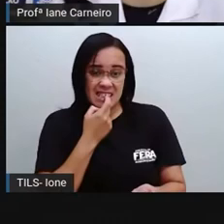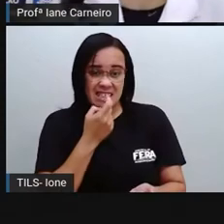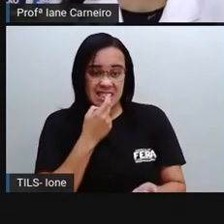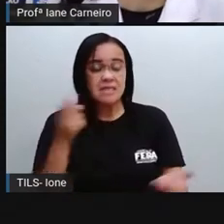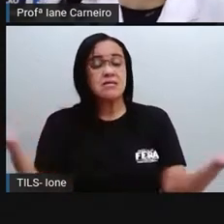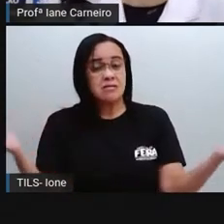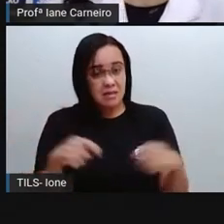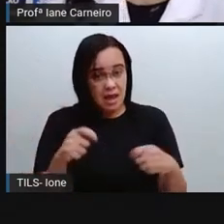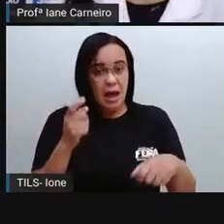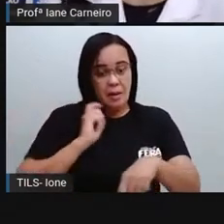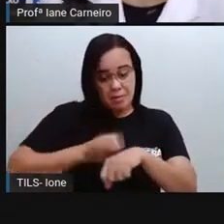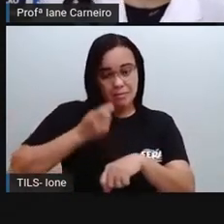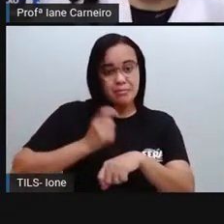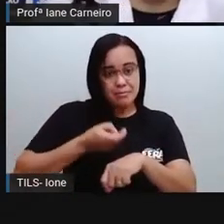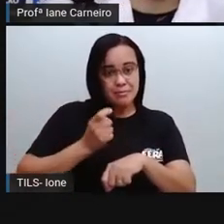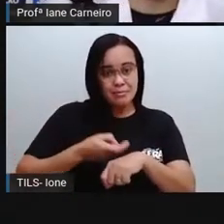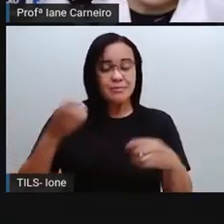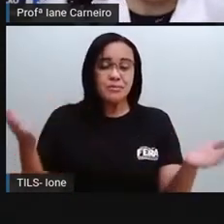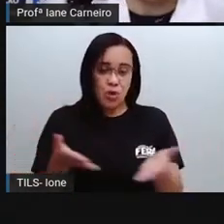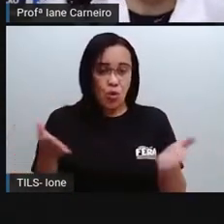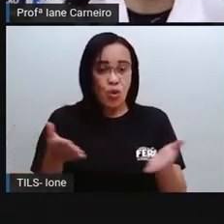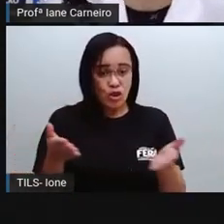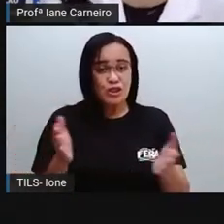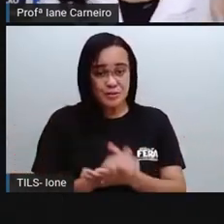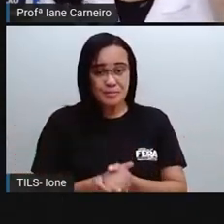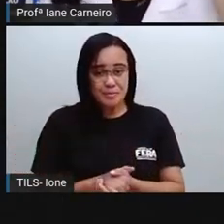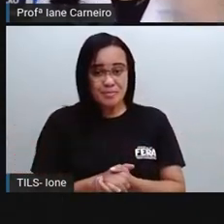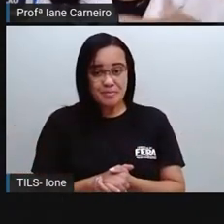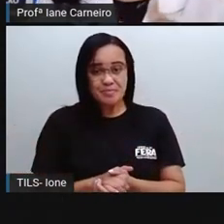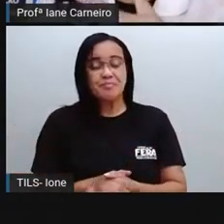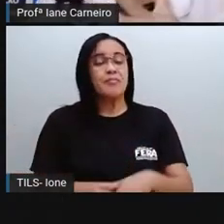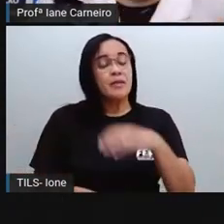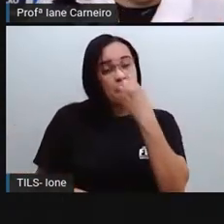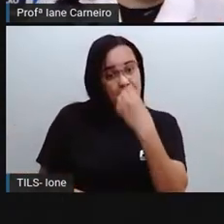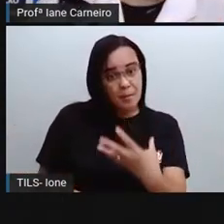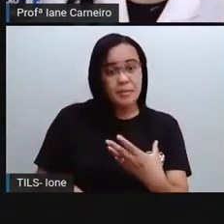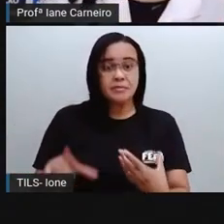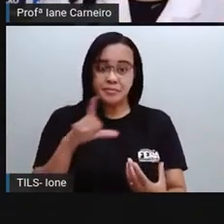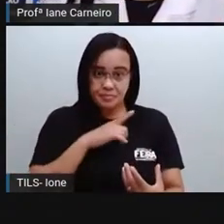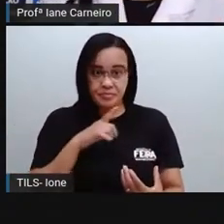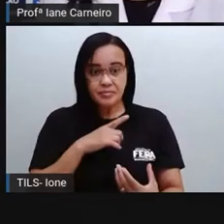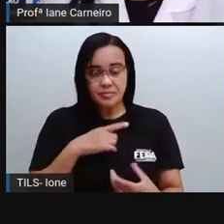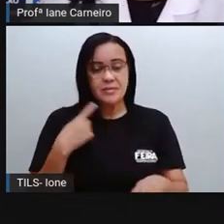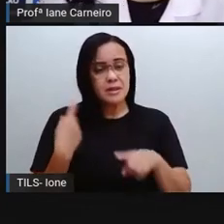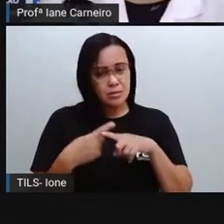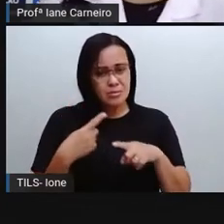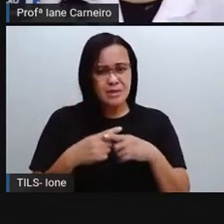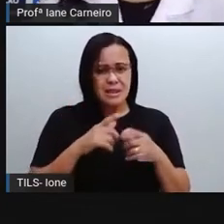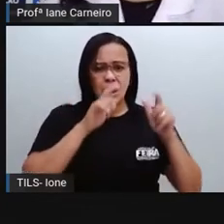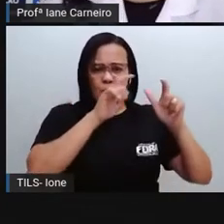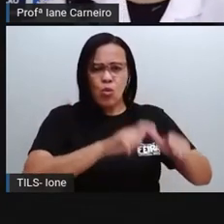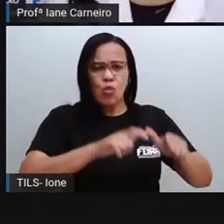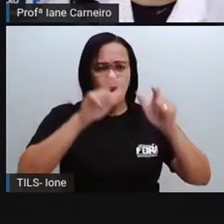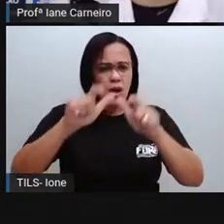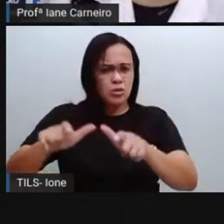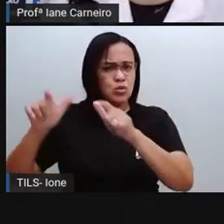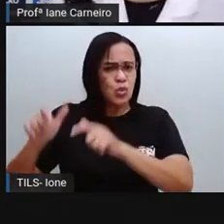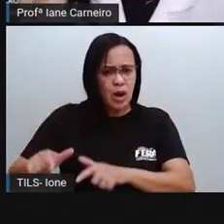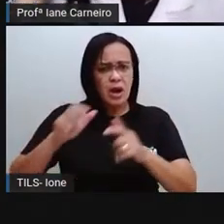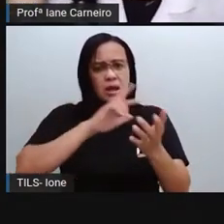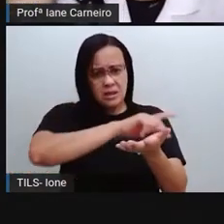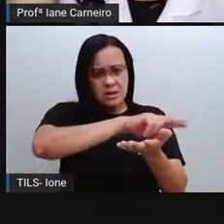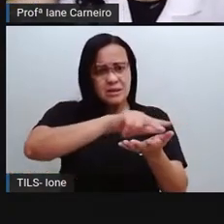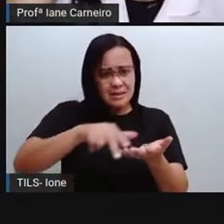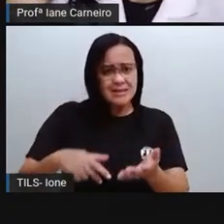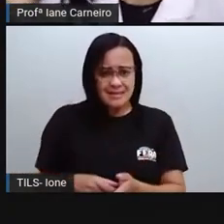endurecido. Então, o plástico, ele tem várias vantagens. Ele está em toda parte. Então, aqui, por exemplo, perto de mim, tem a caixa de som, que é de